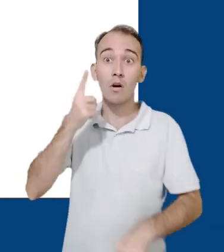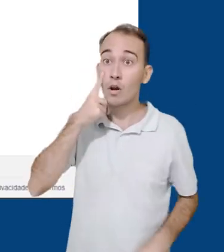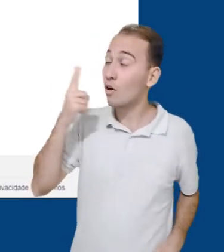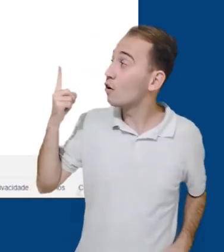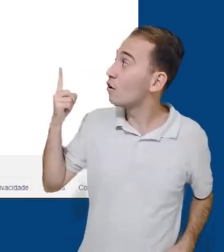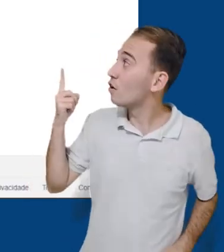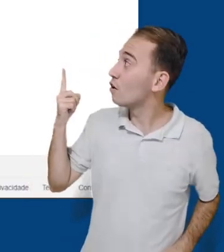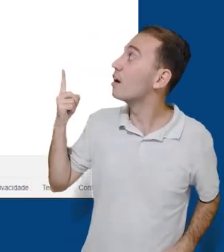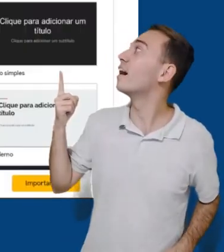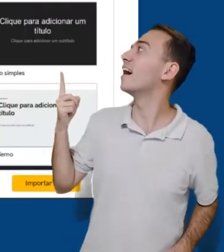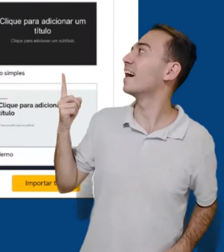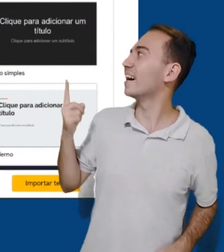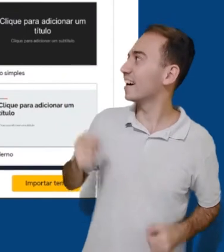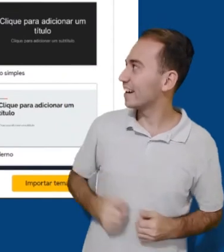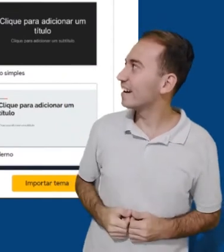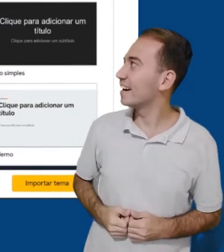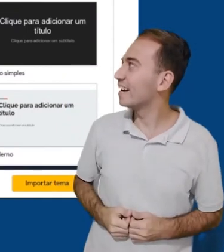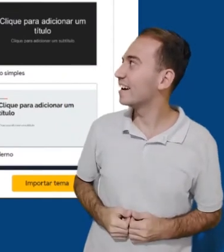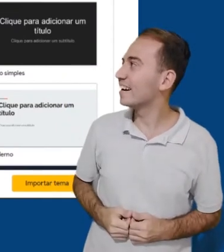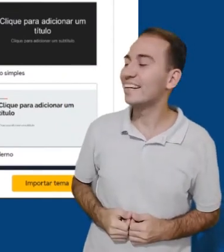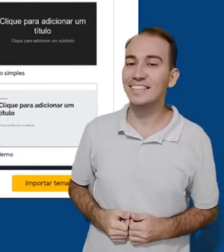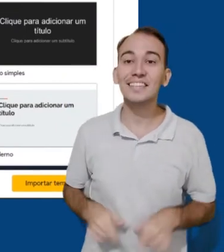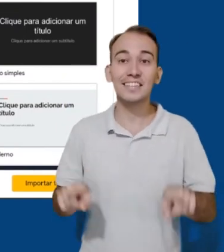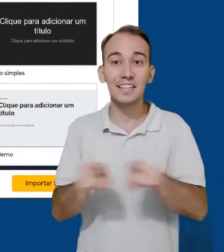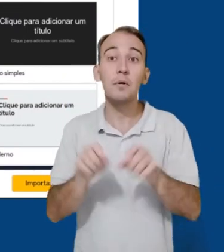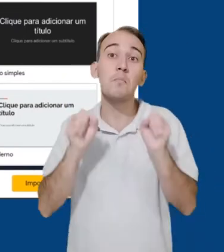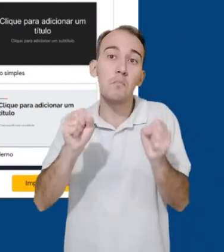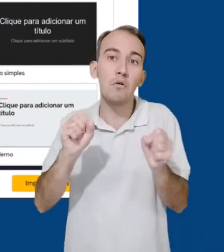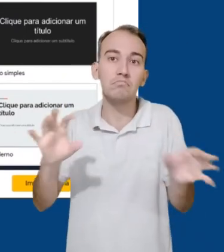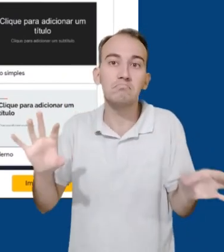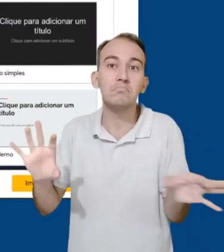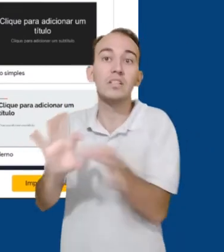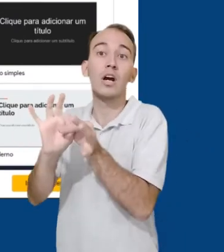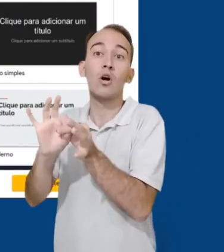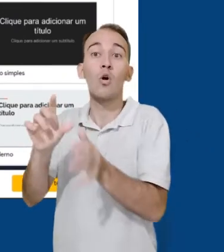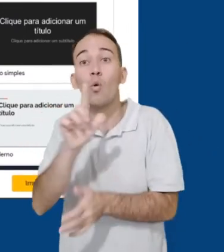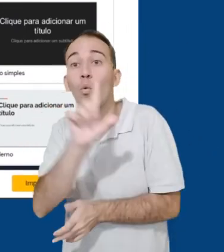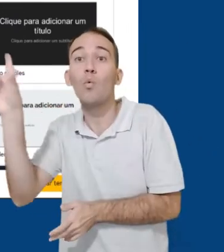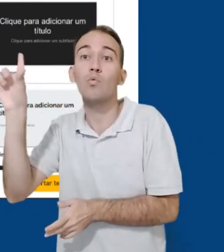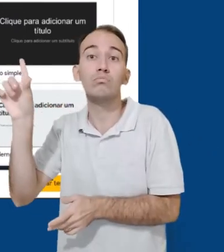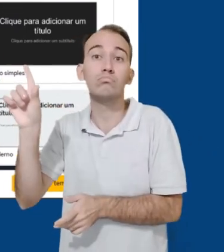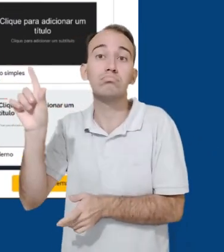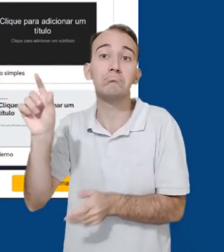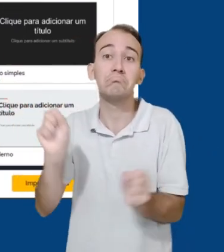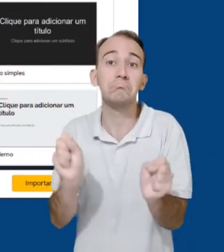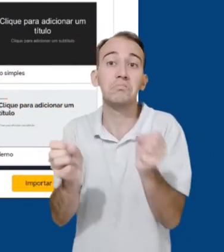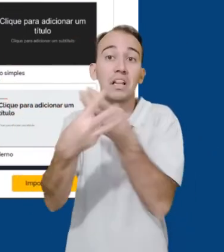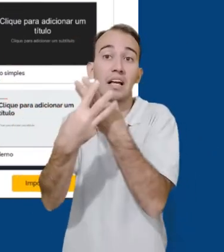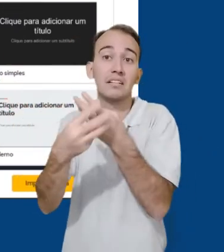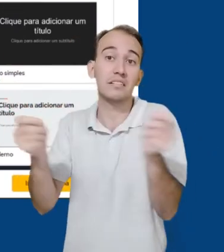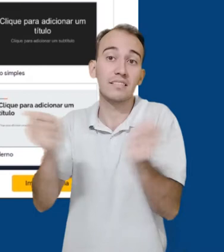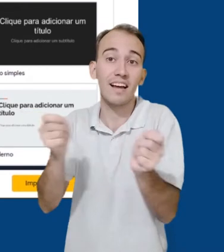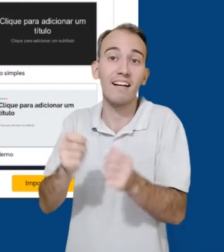e seremos redirecionados. Podemos também linkar o nosso objeto a outros slides da nossa apresentação.